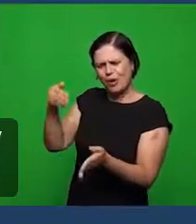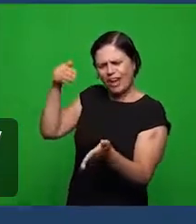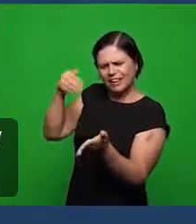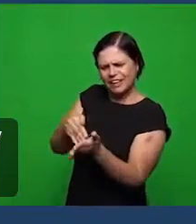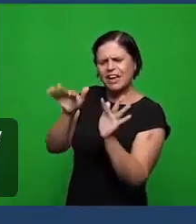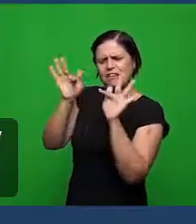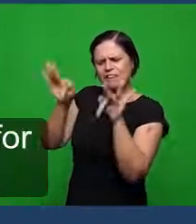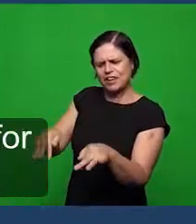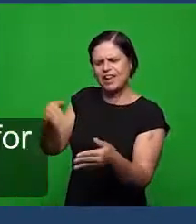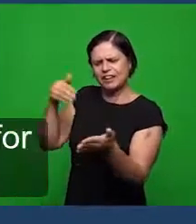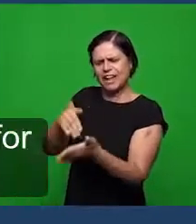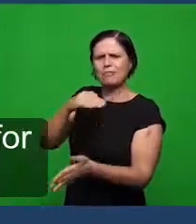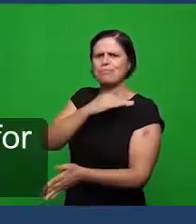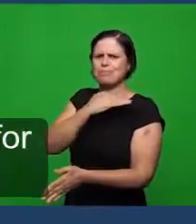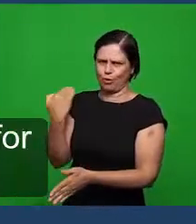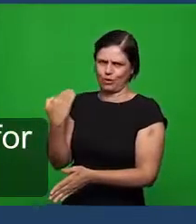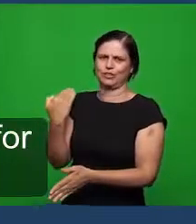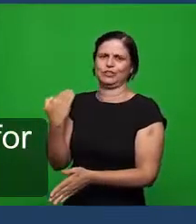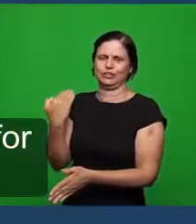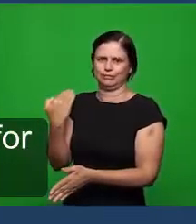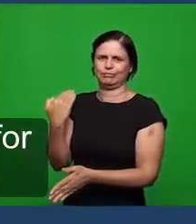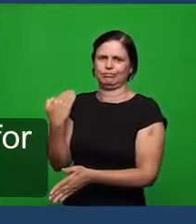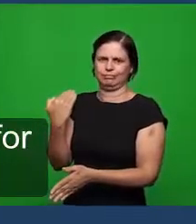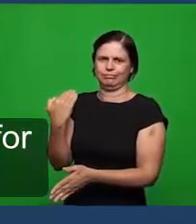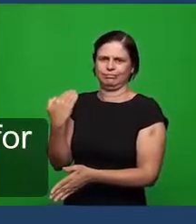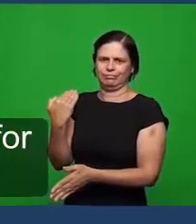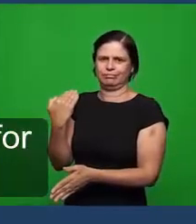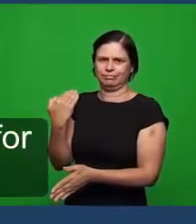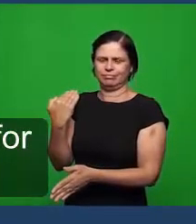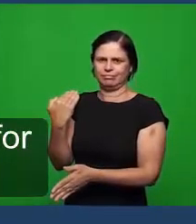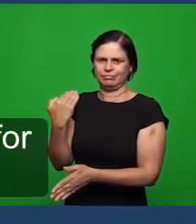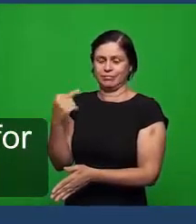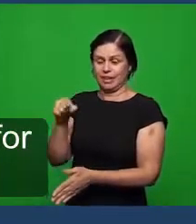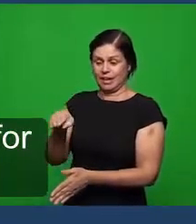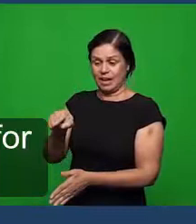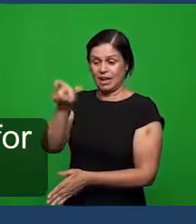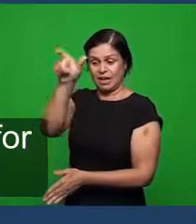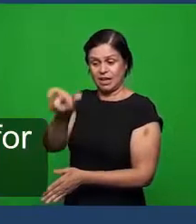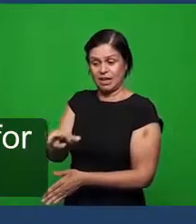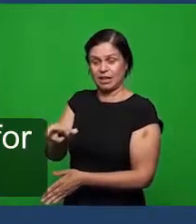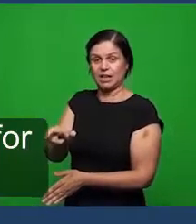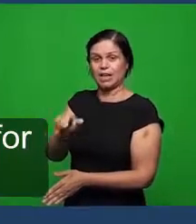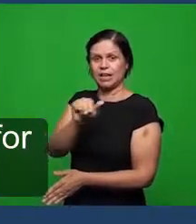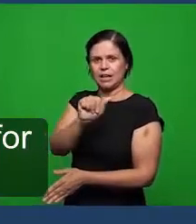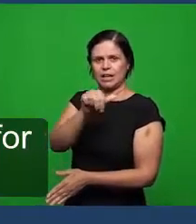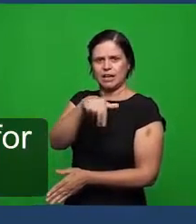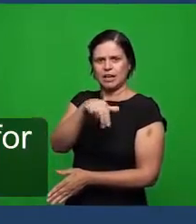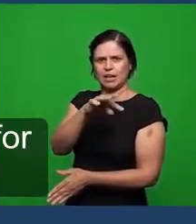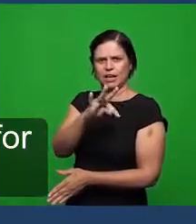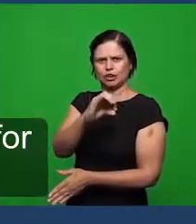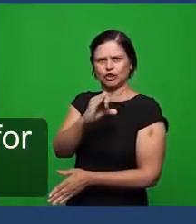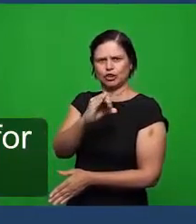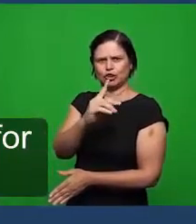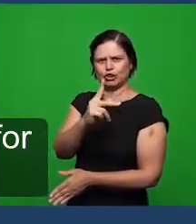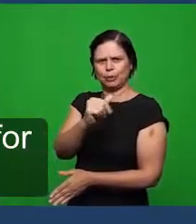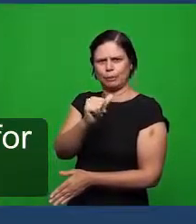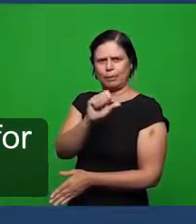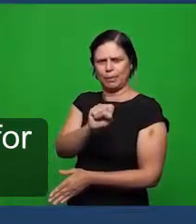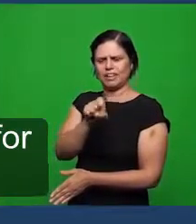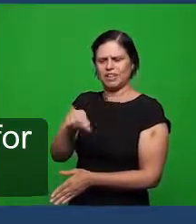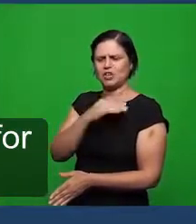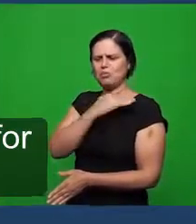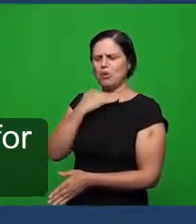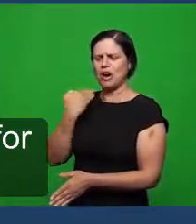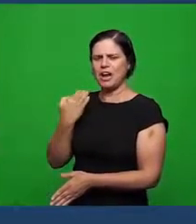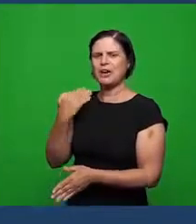testemunha fidelidade fala de fiel e isso aí a morte dele foi o que para ele